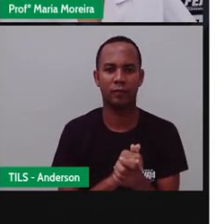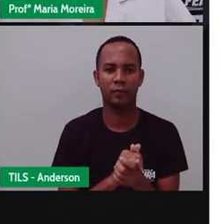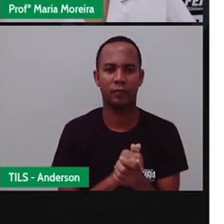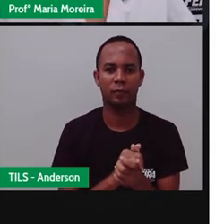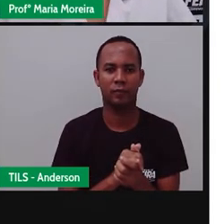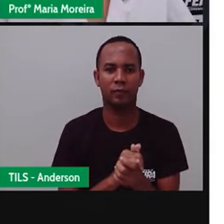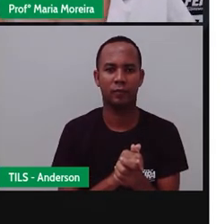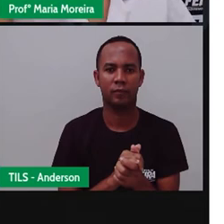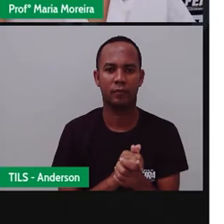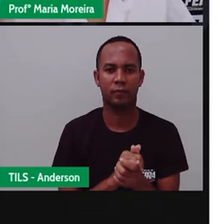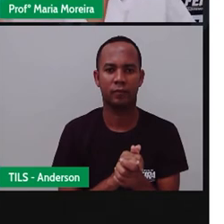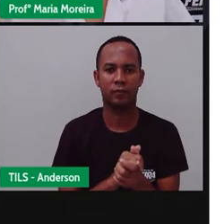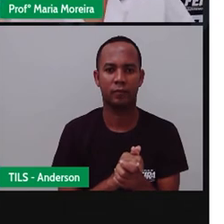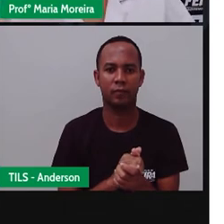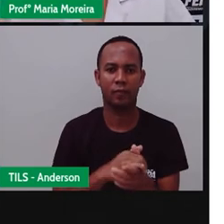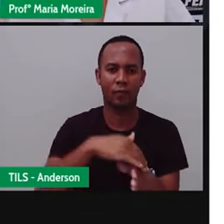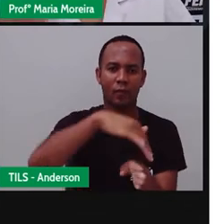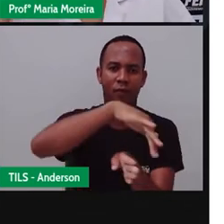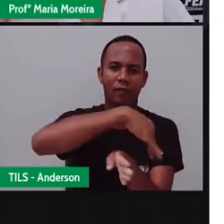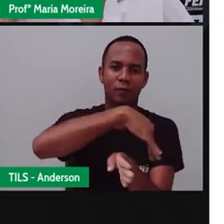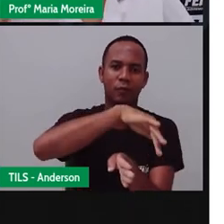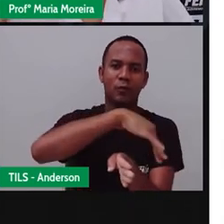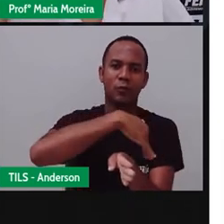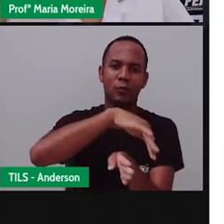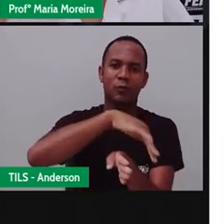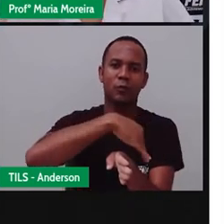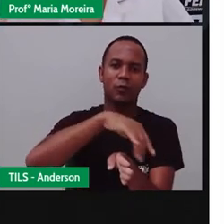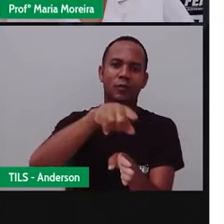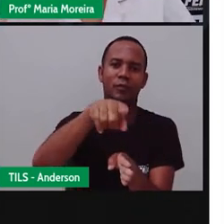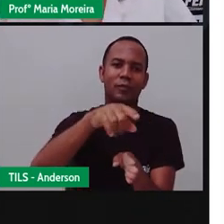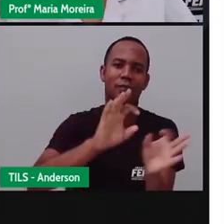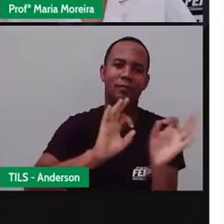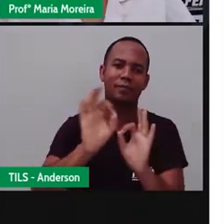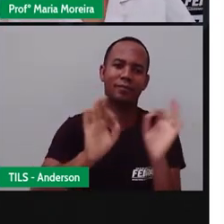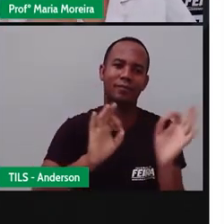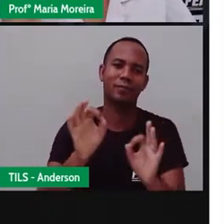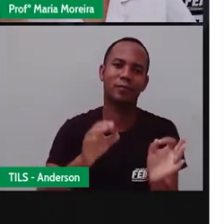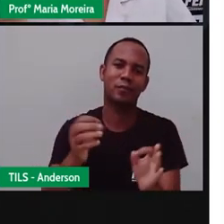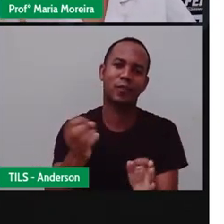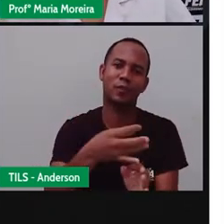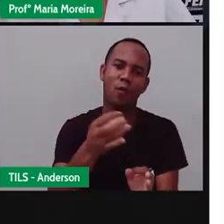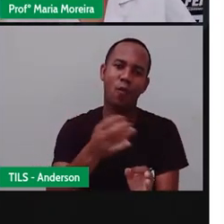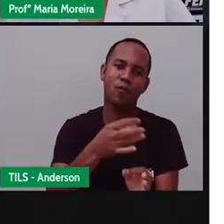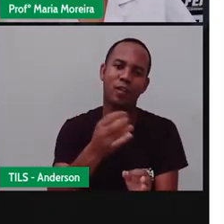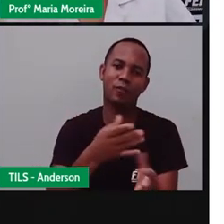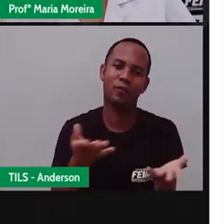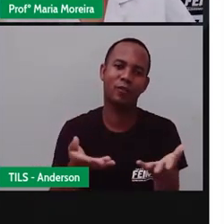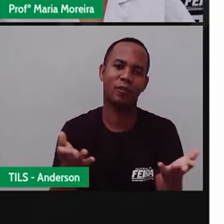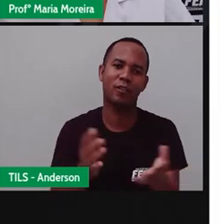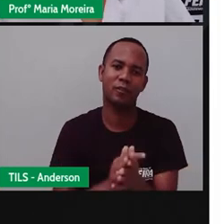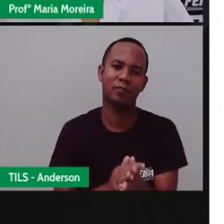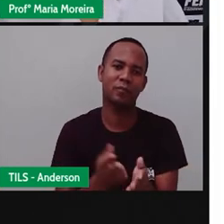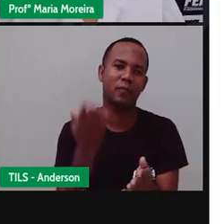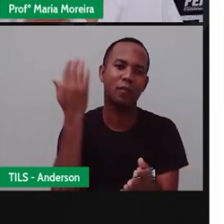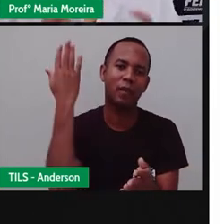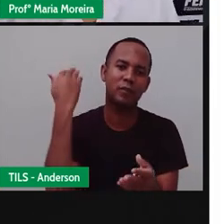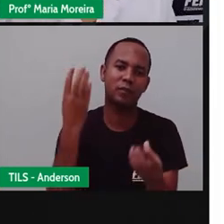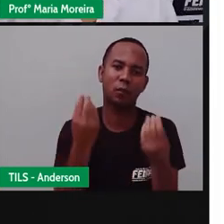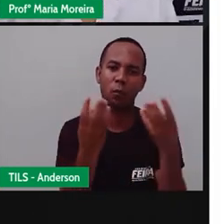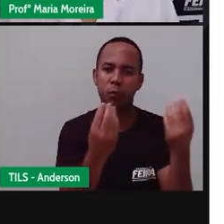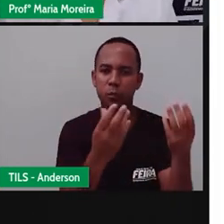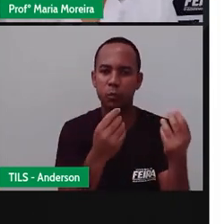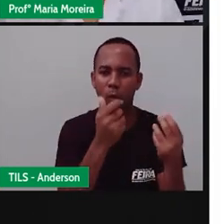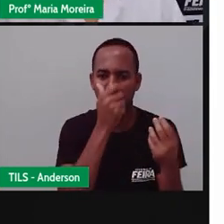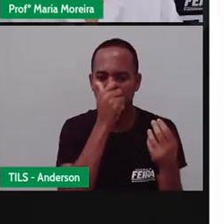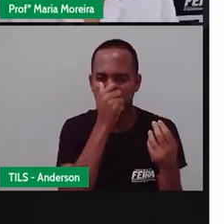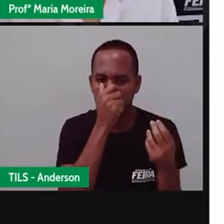voltar aqui. E aí acaba que você sempre vai, sempre que você vai ao centro, né? Você acaba encontrando alguém conhecido. Por quê? Porque é lá